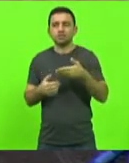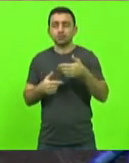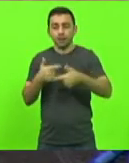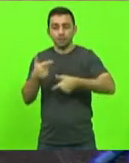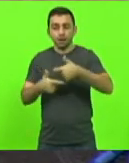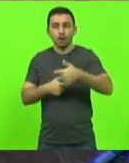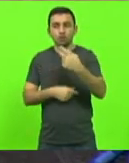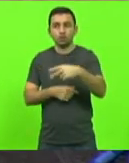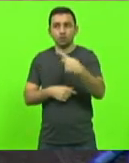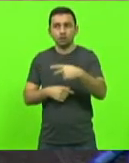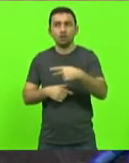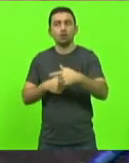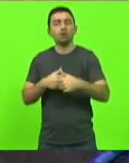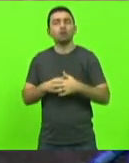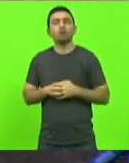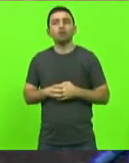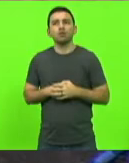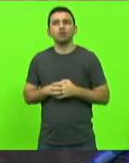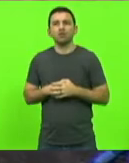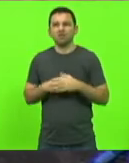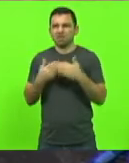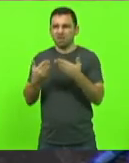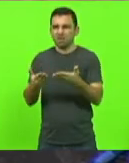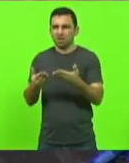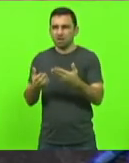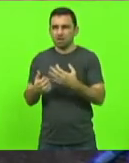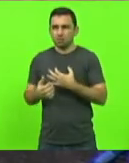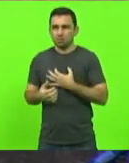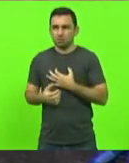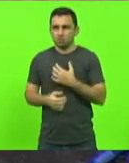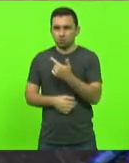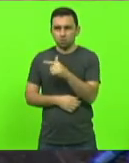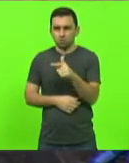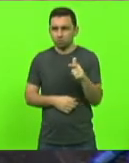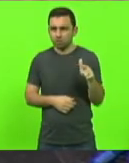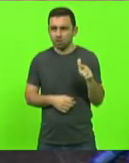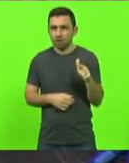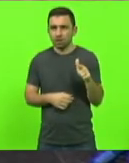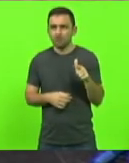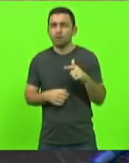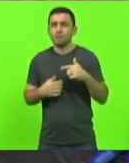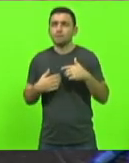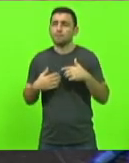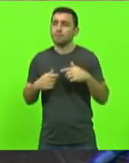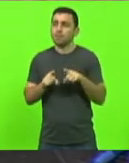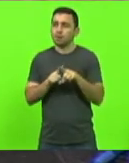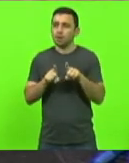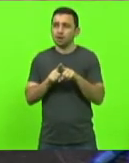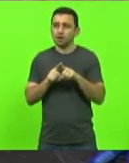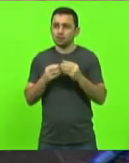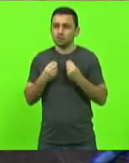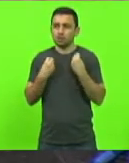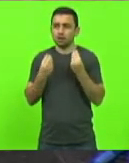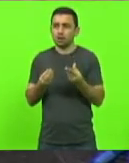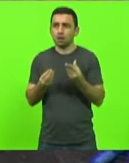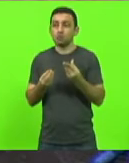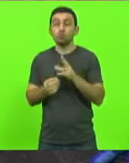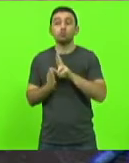função que ele exercia. E falar que não vai receber o nome de praça, vou dar um exemplo de outras medalhas aqui, o nome delas.